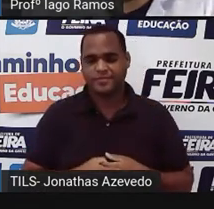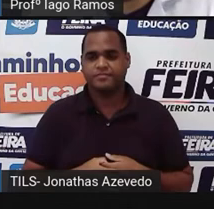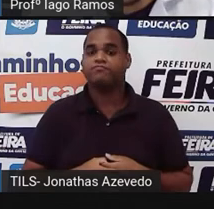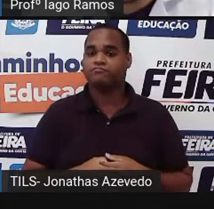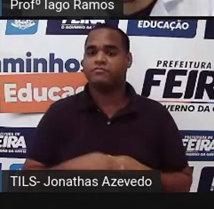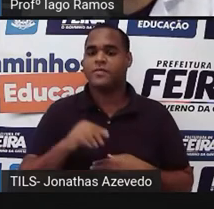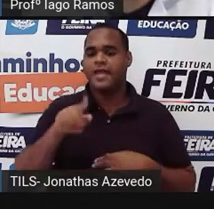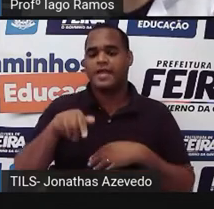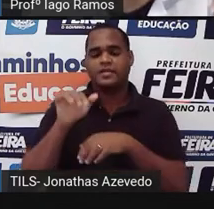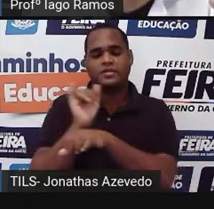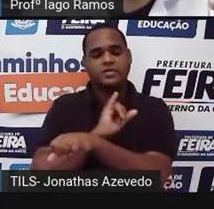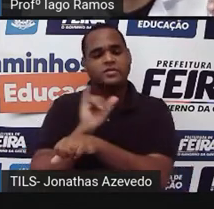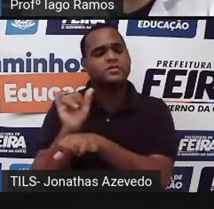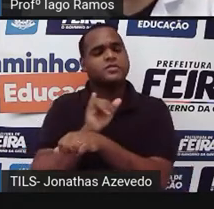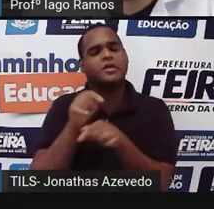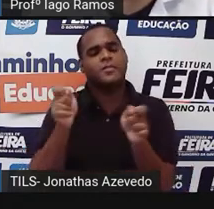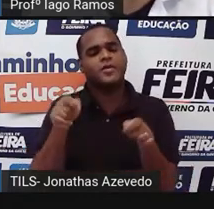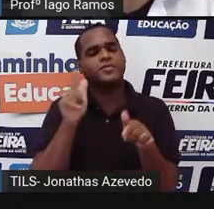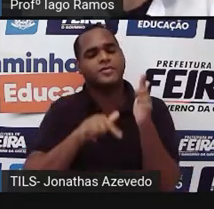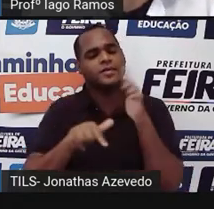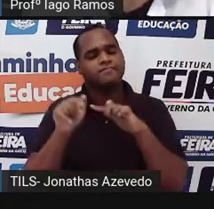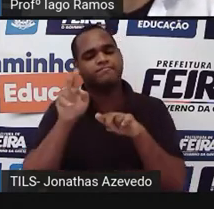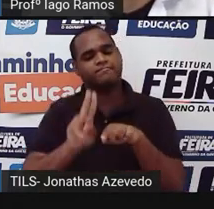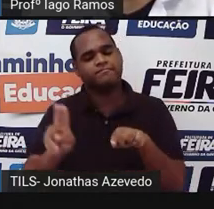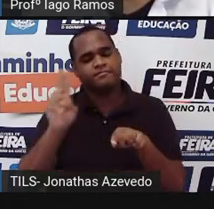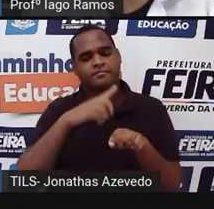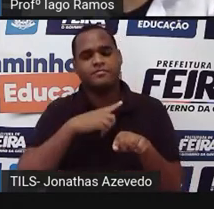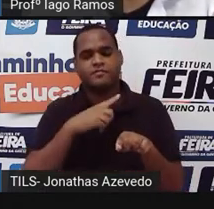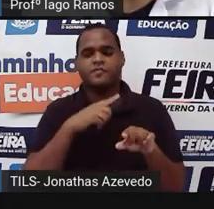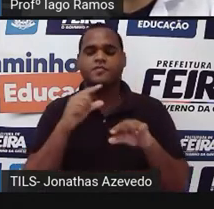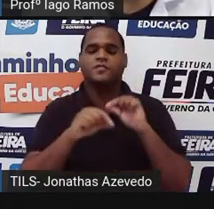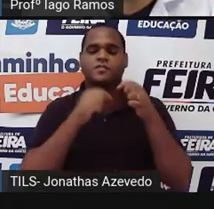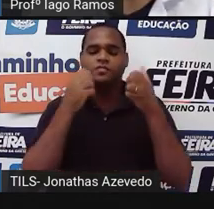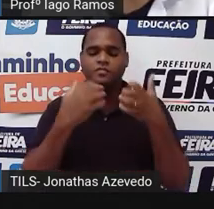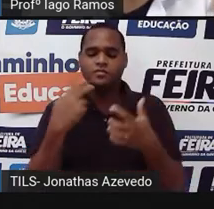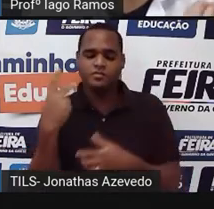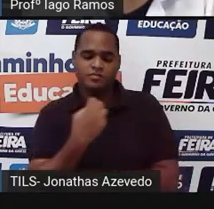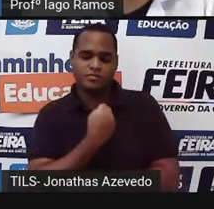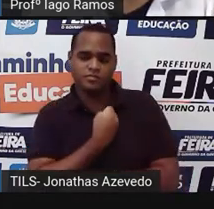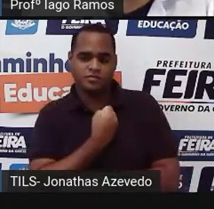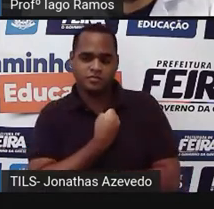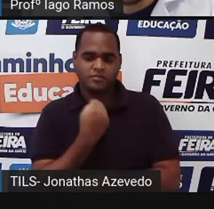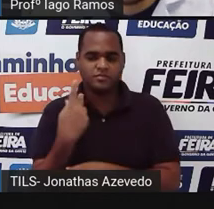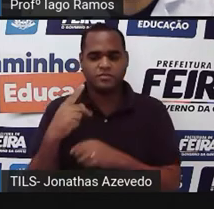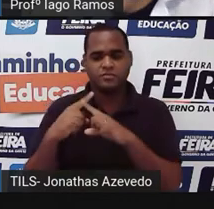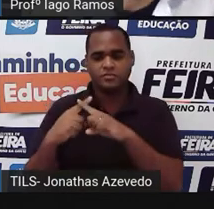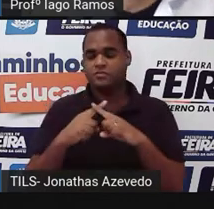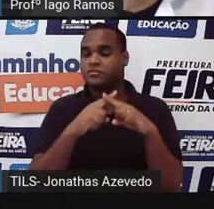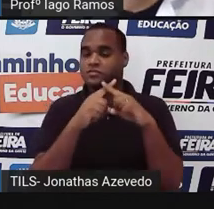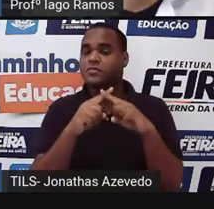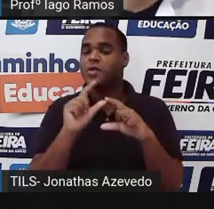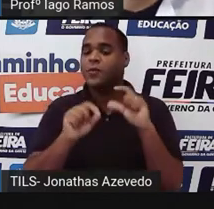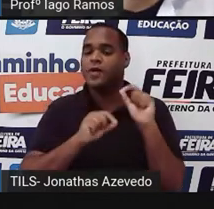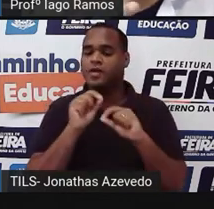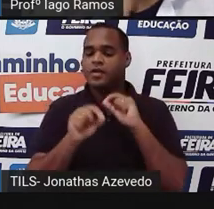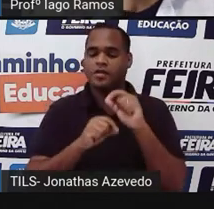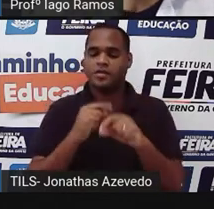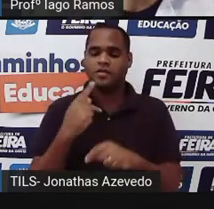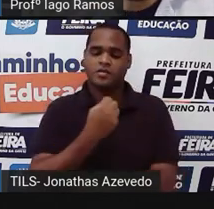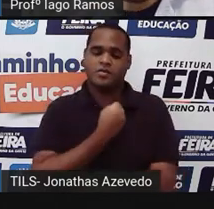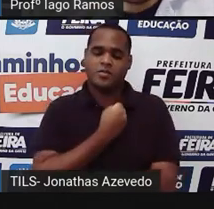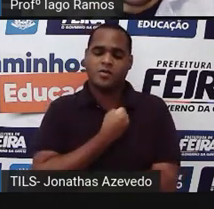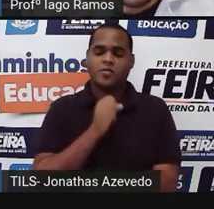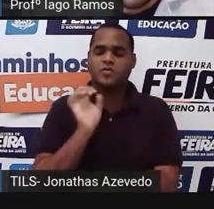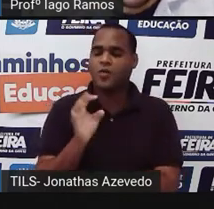estratégia a gente consegue usar quando um dos números na multiplicação é o número de um